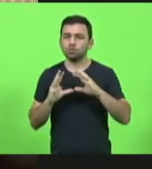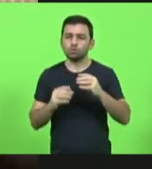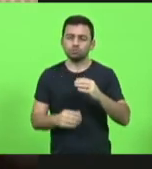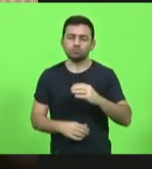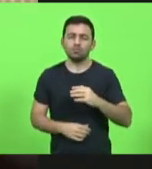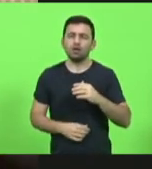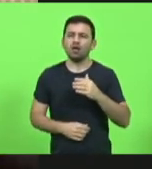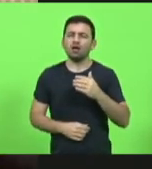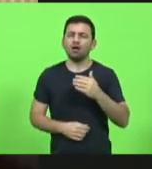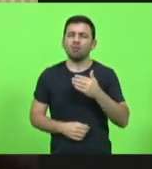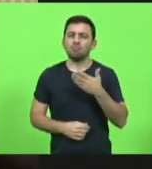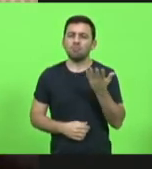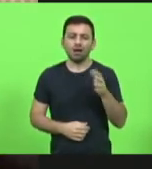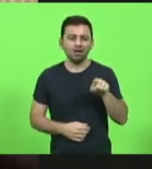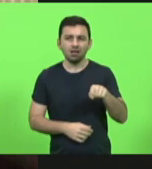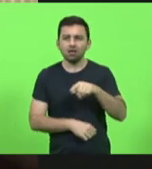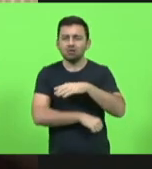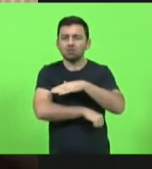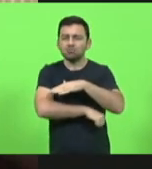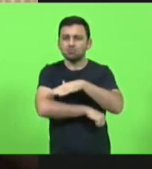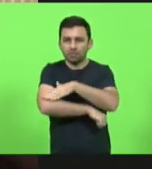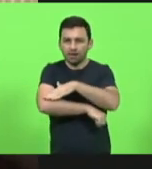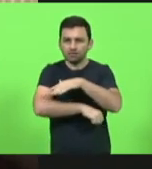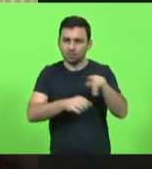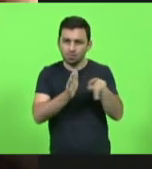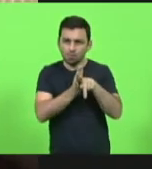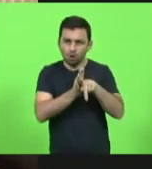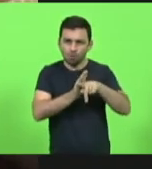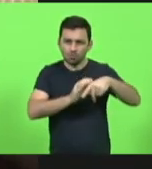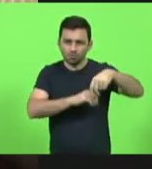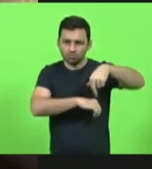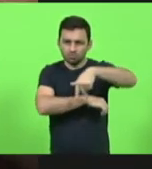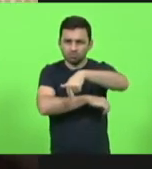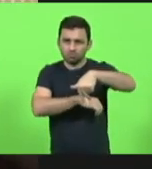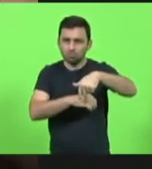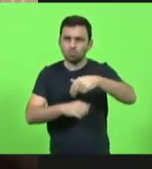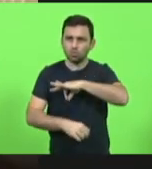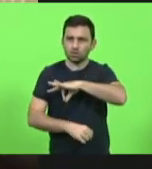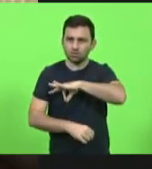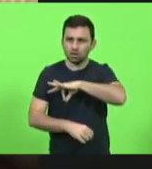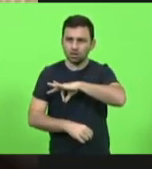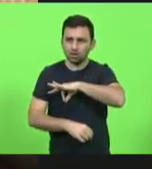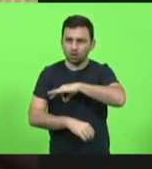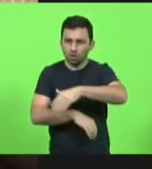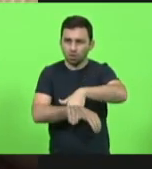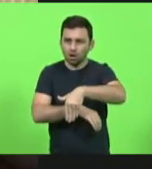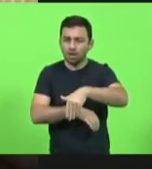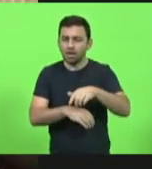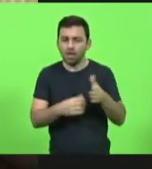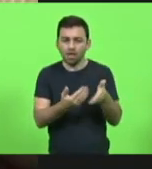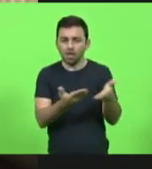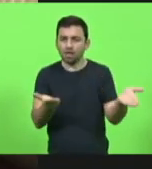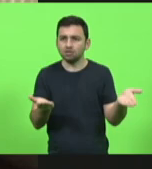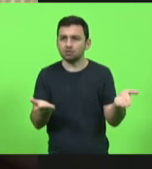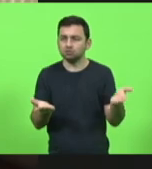do praça não. Então, por que não dá lá mil ou dois mil reais para todo mundo nesse momento?